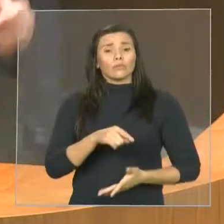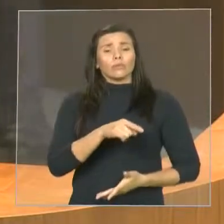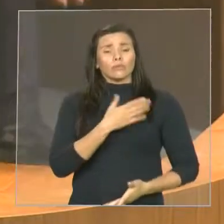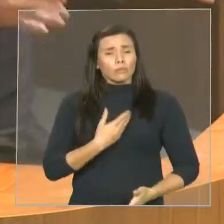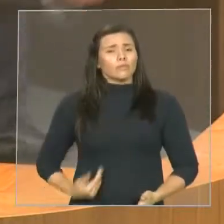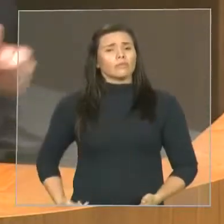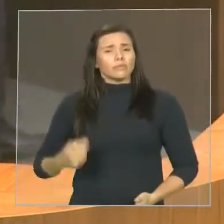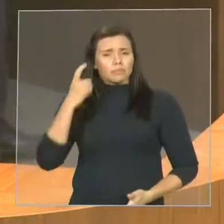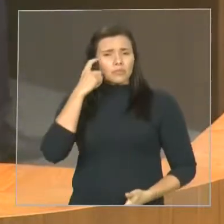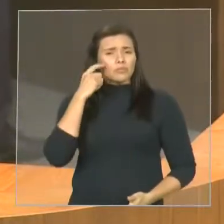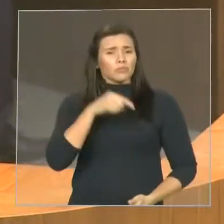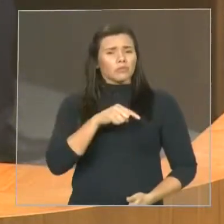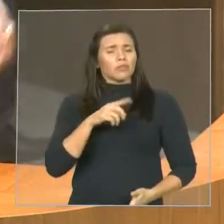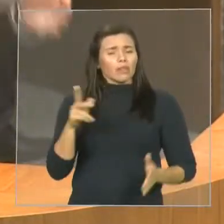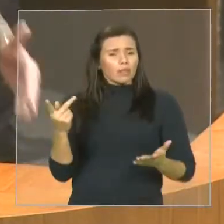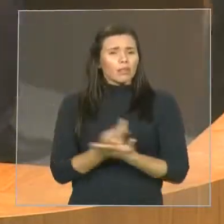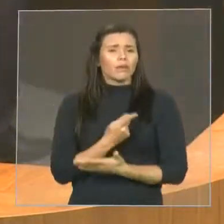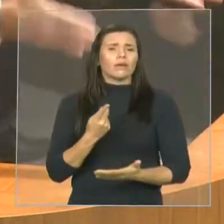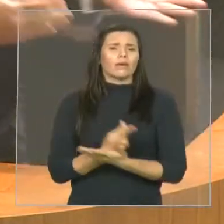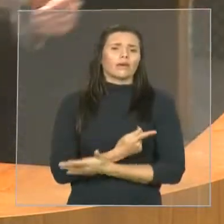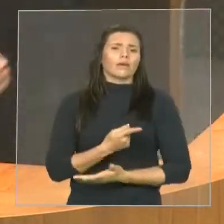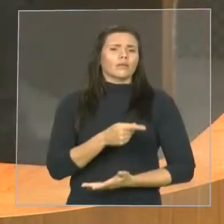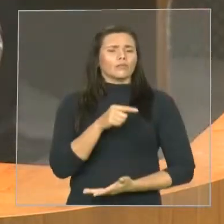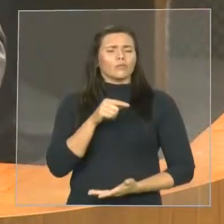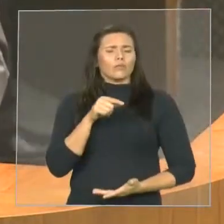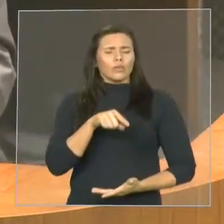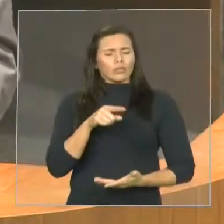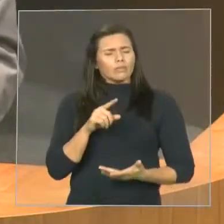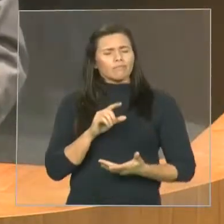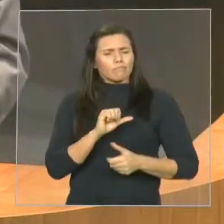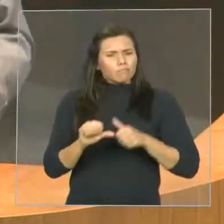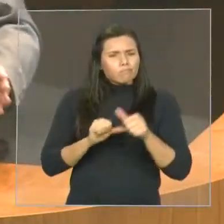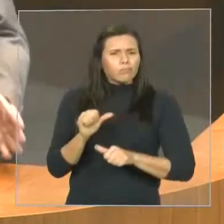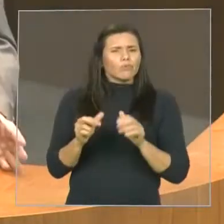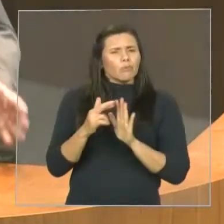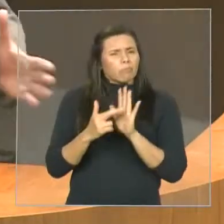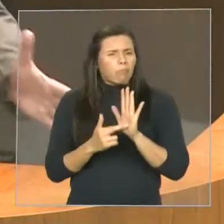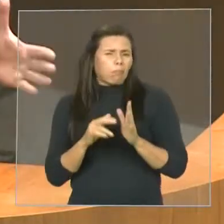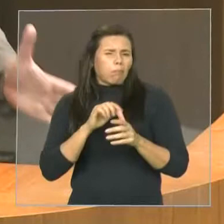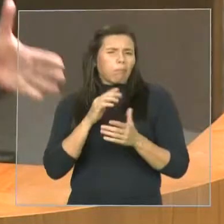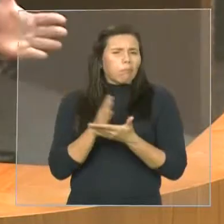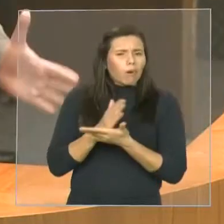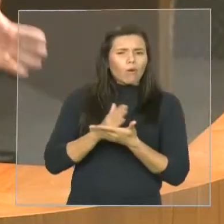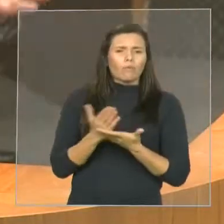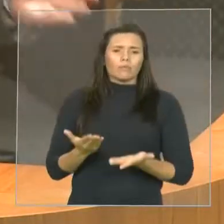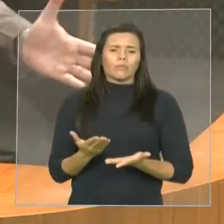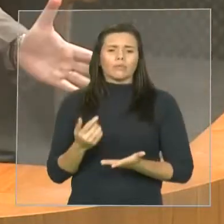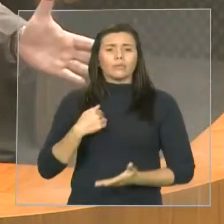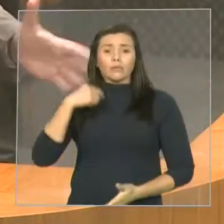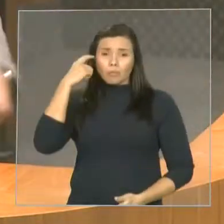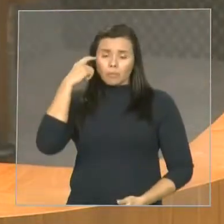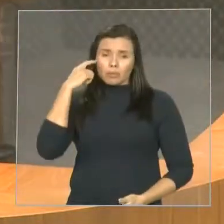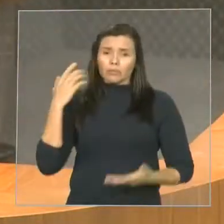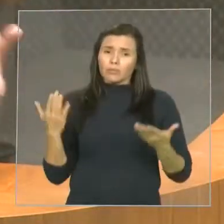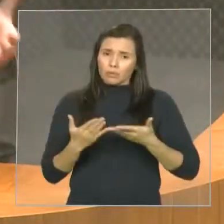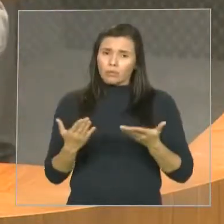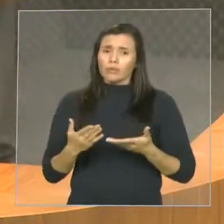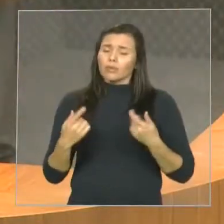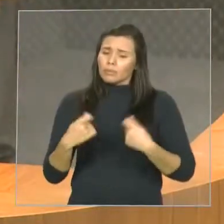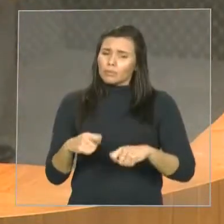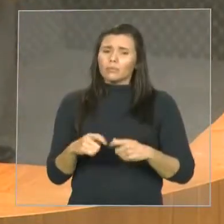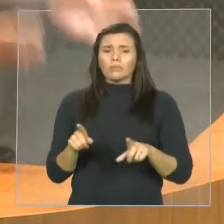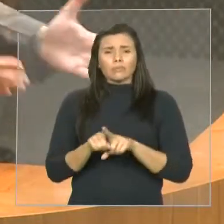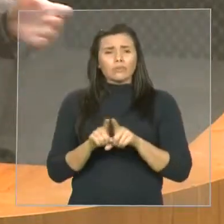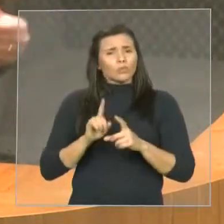errado e melhorou a matéria. E ela pode ser aprimorada ainda mais. Essa discussão da necessidade ou não do Instituto da Previdência, nós temos que